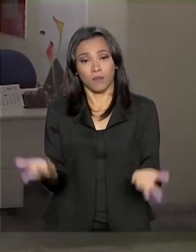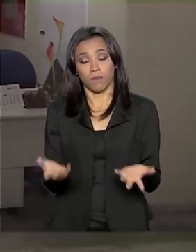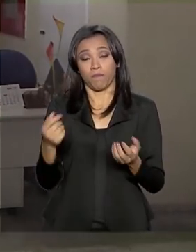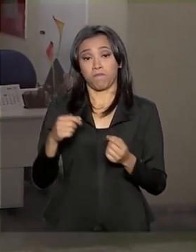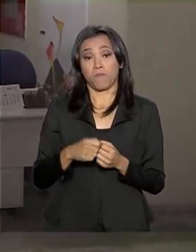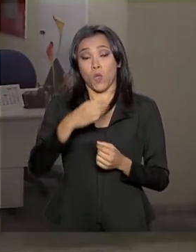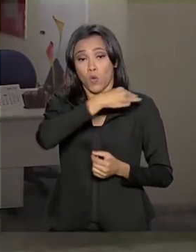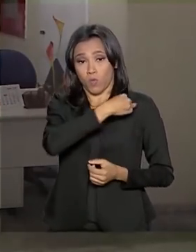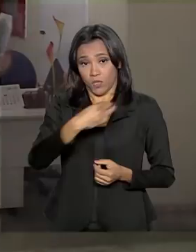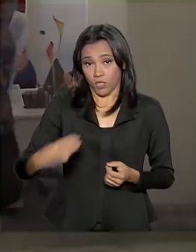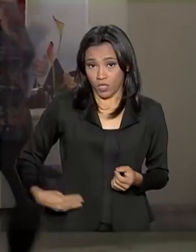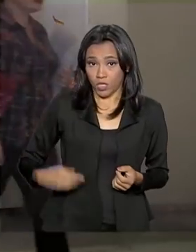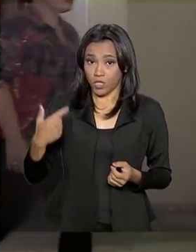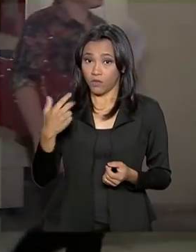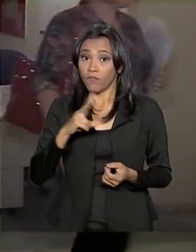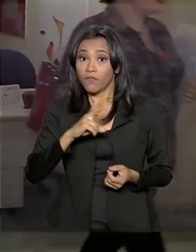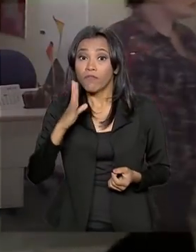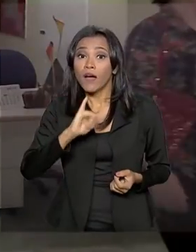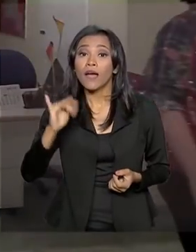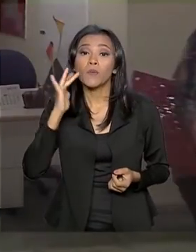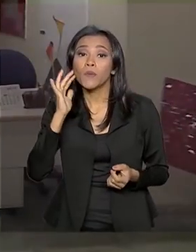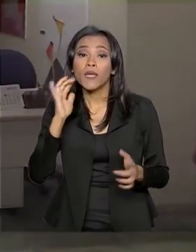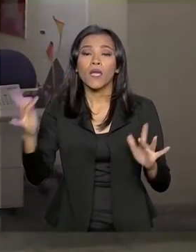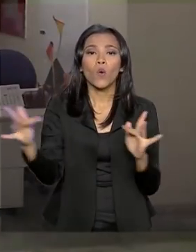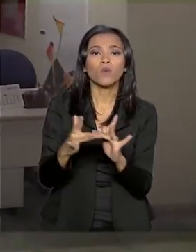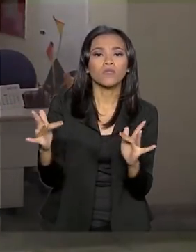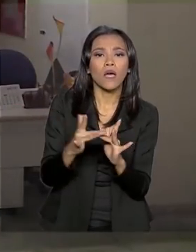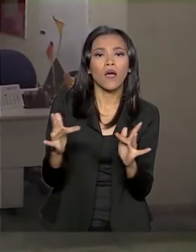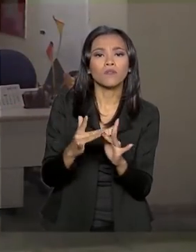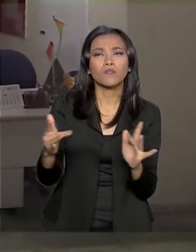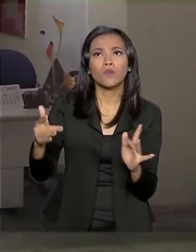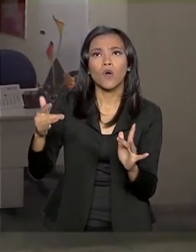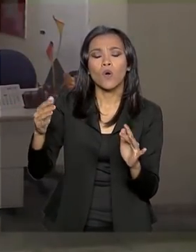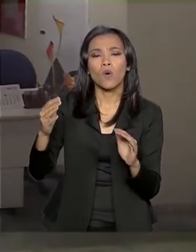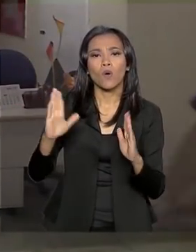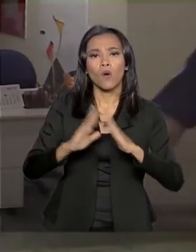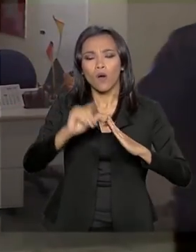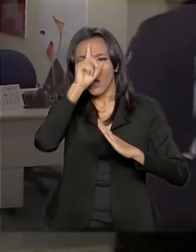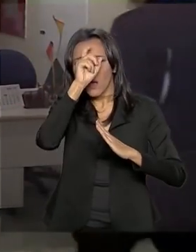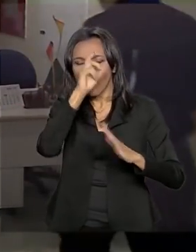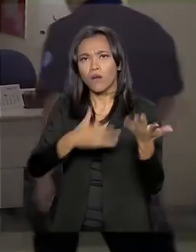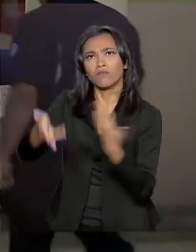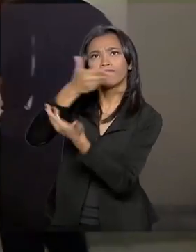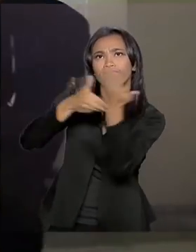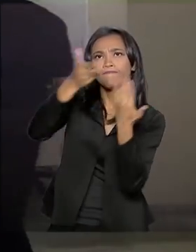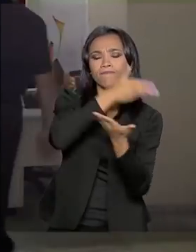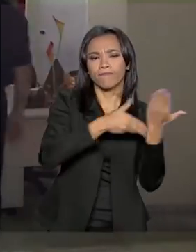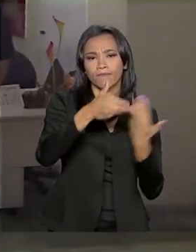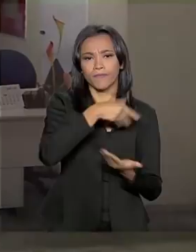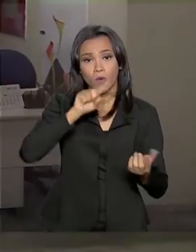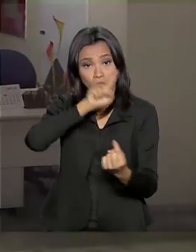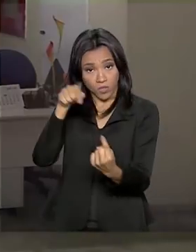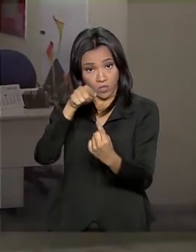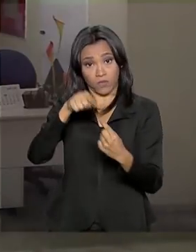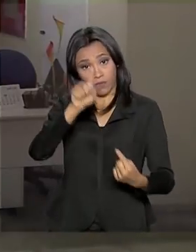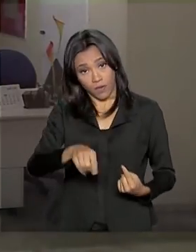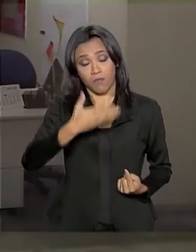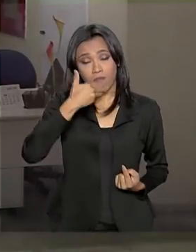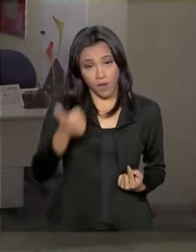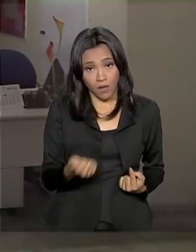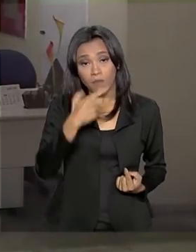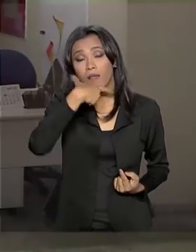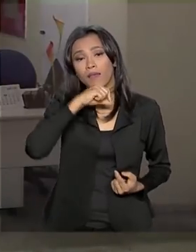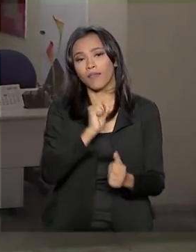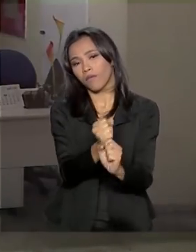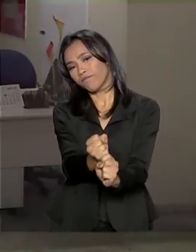será feita a integração dos leitos federais à central de regulação, tanto do município quanto do estado, o que deve melhorar muito para quem